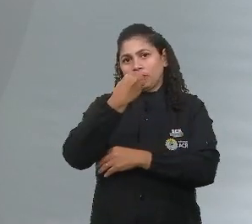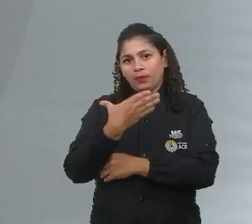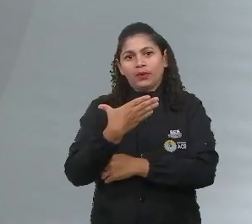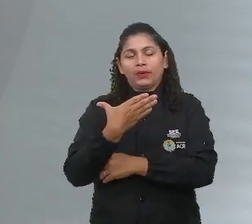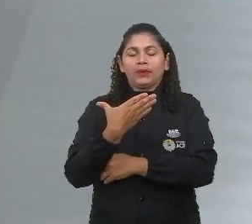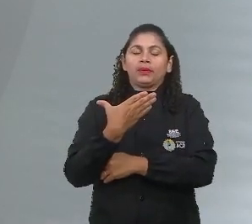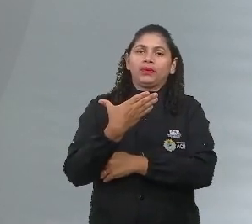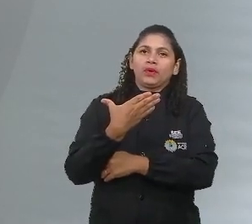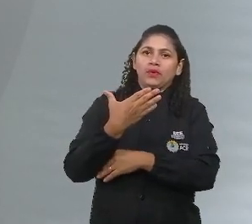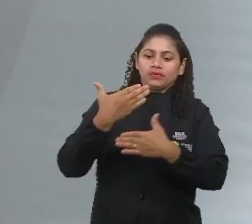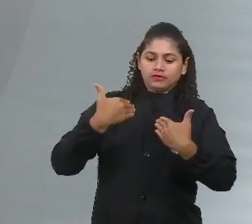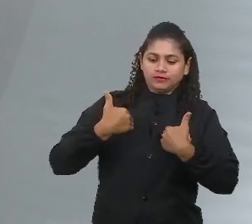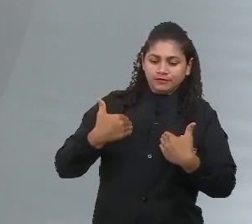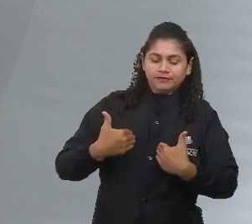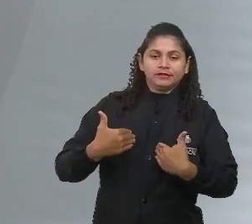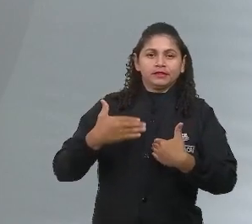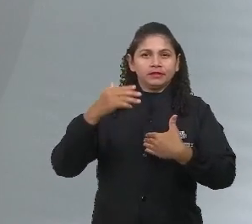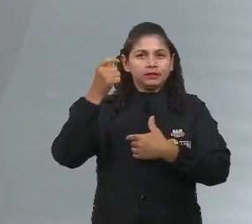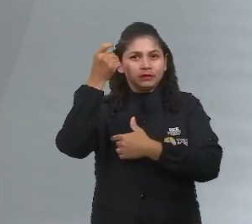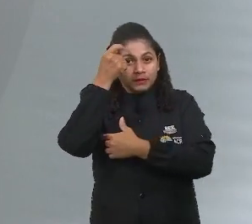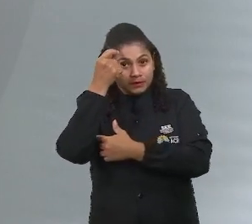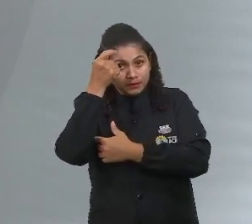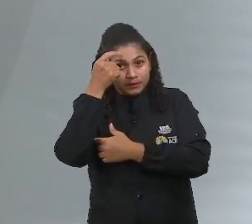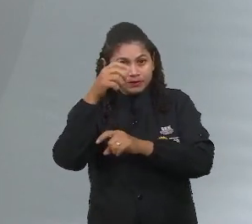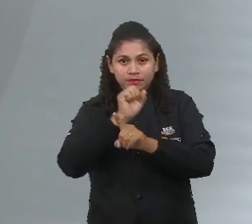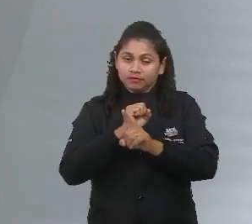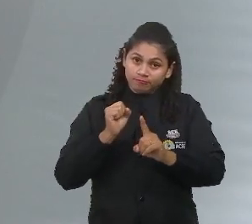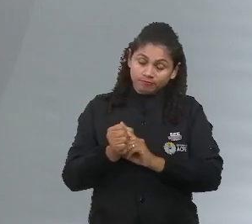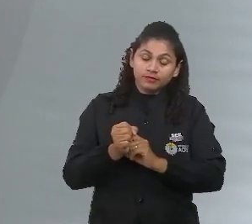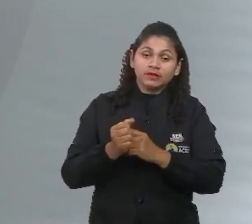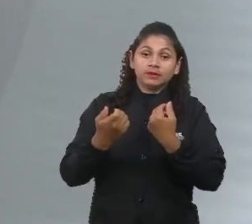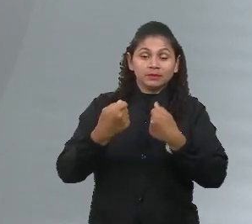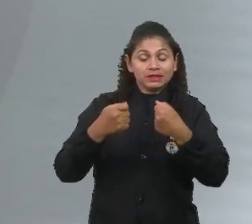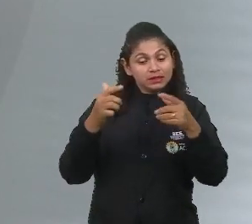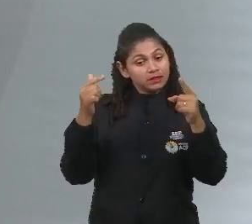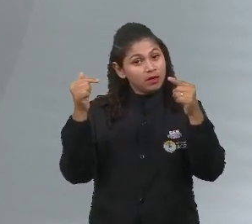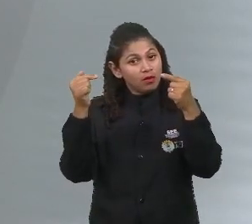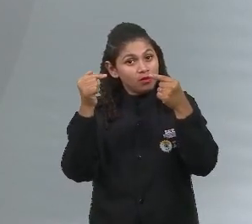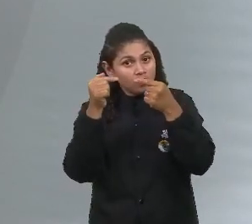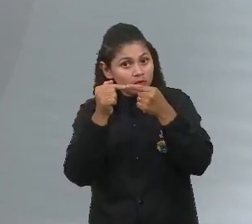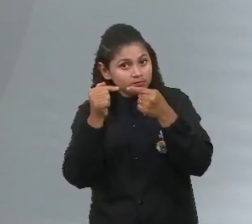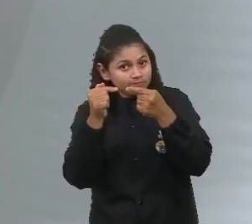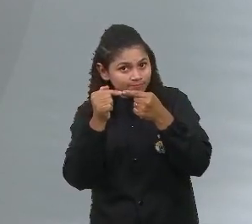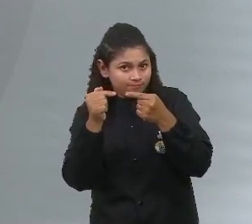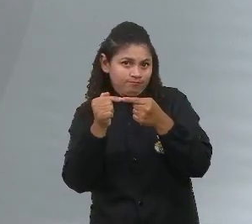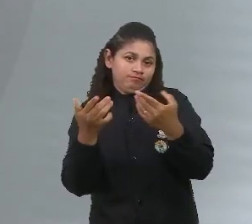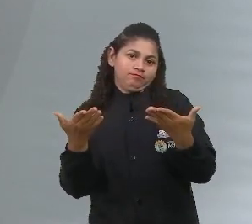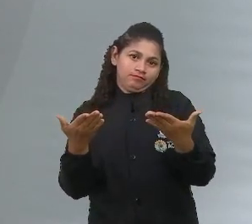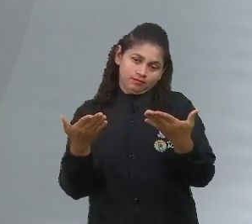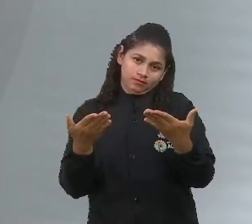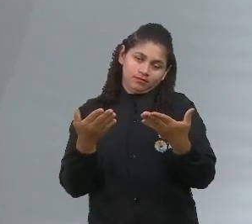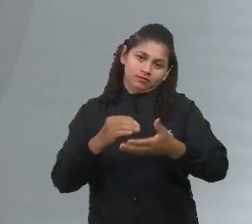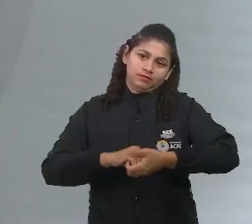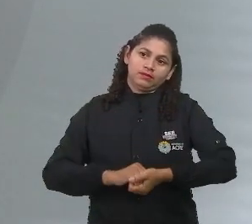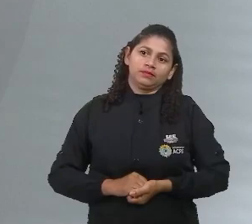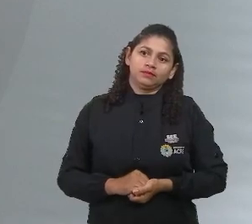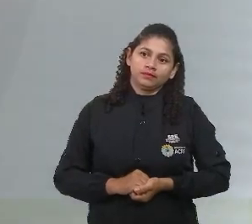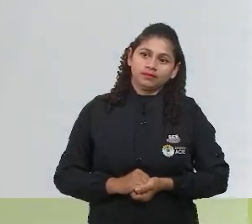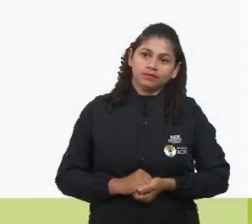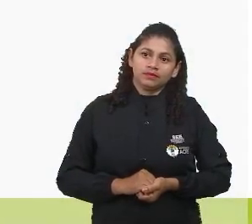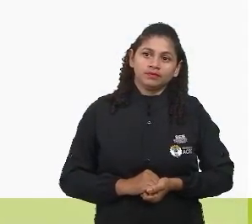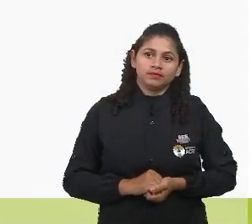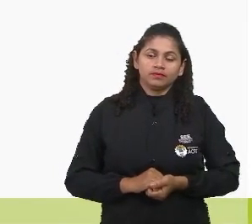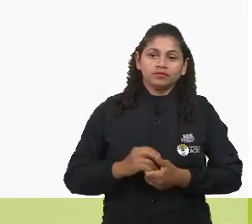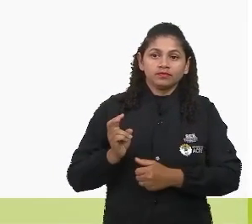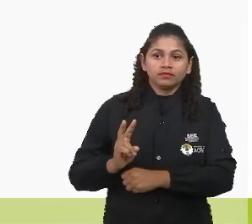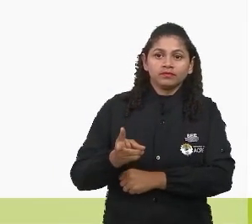desempenho físico, cognitivo, emocional, emotivo, social, que você vai estar ali buscando. Tranquilo? Compreendido isso? Avançamos